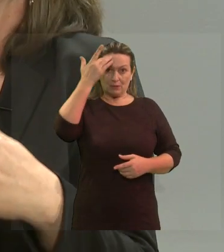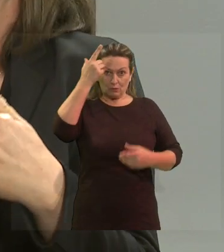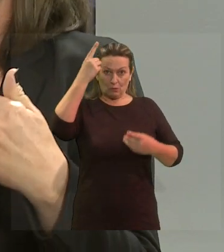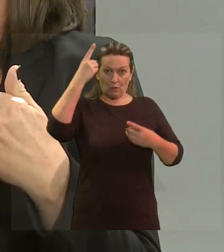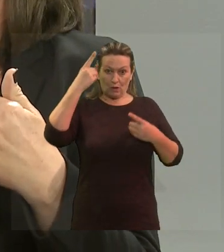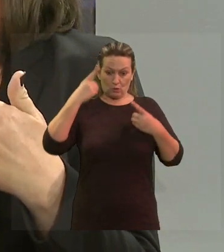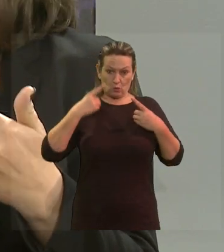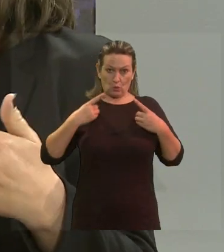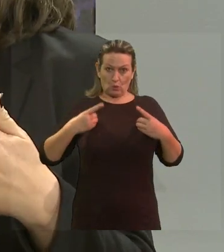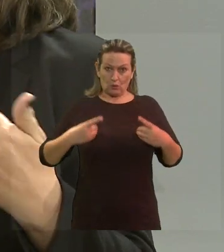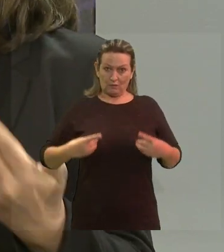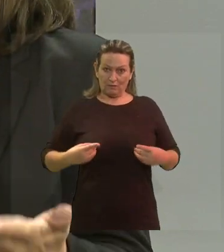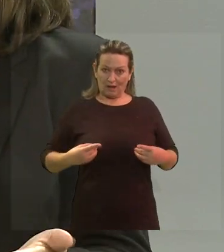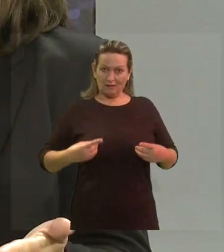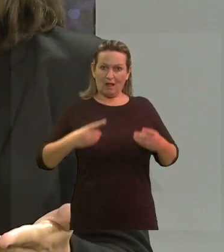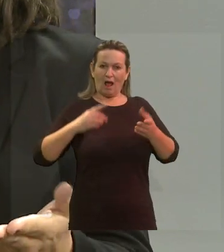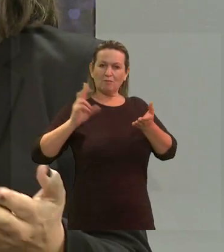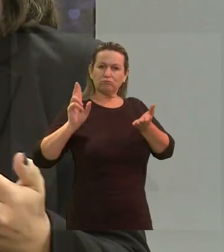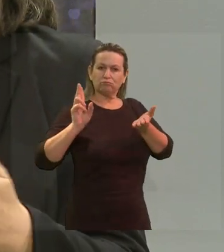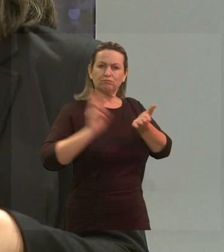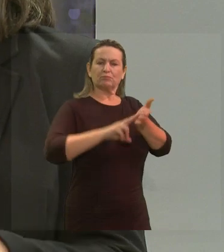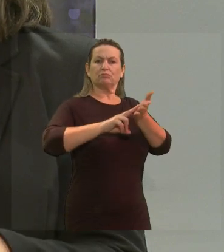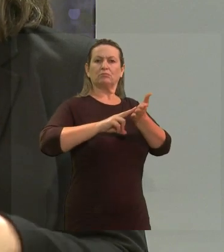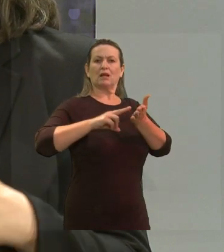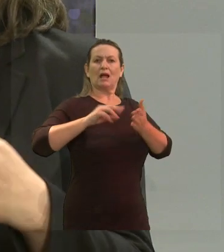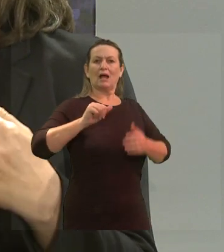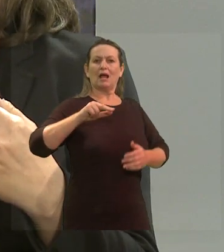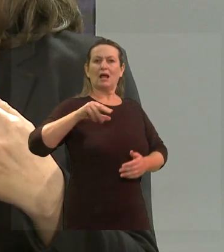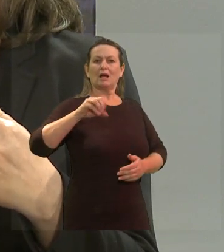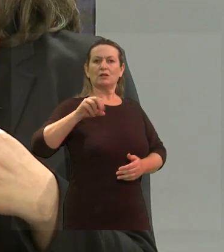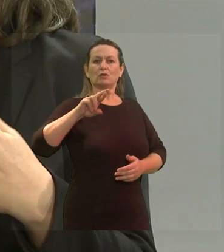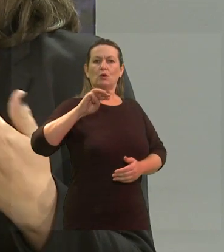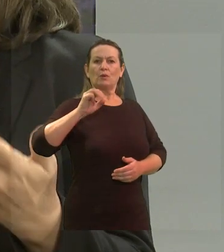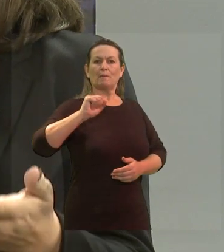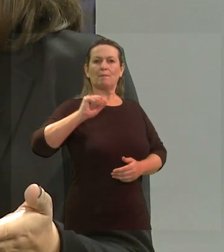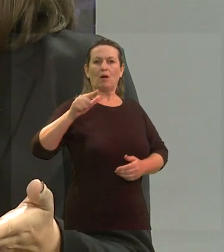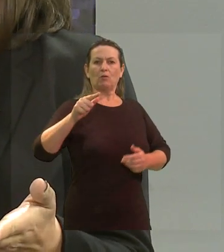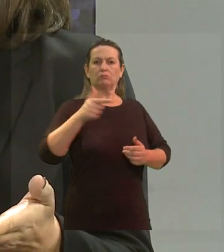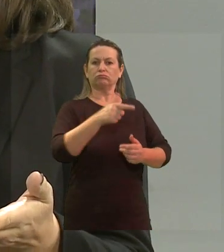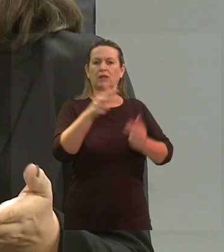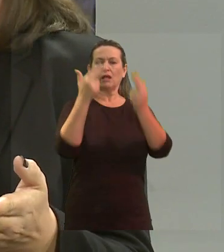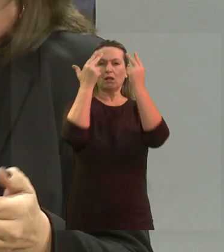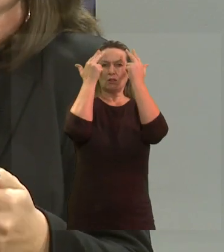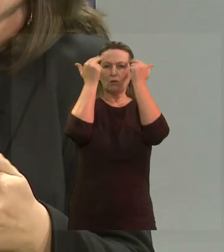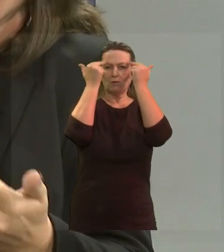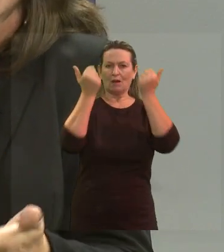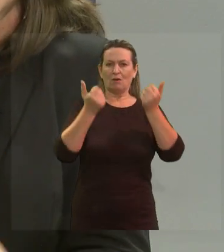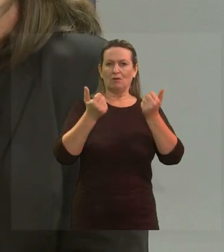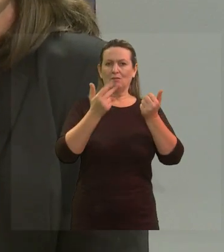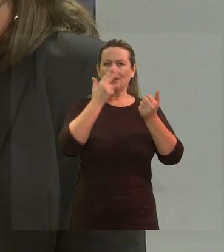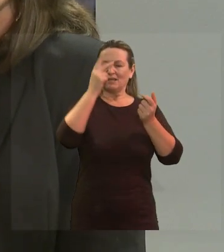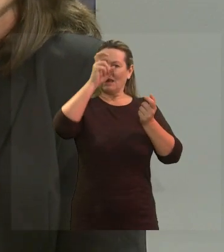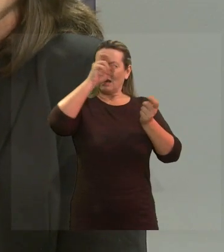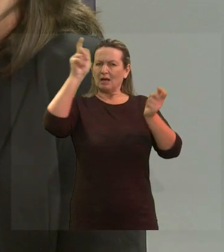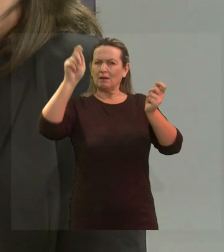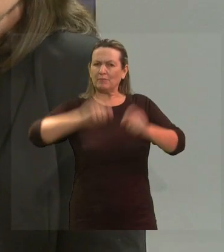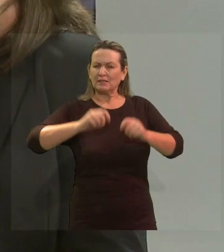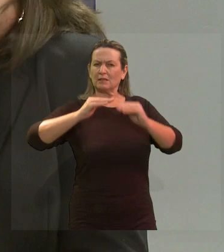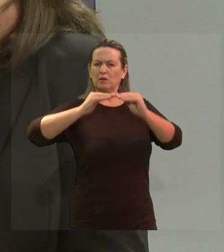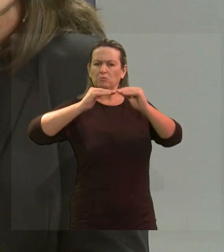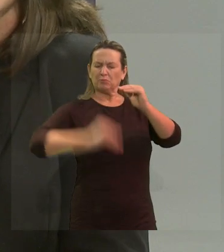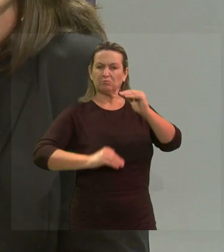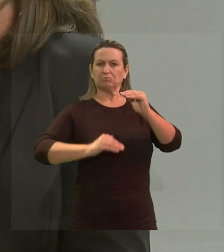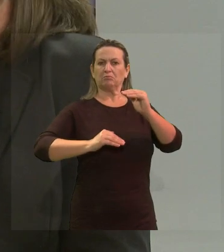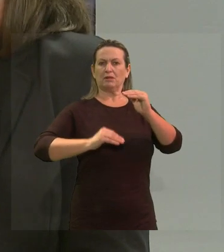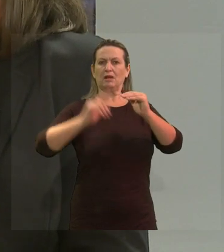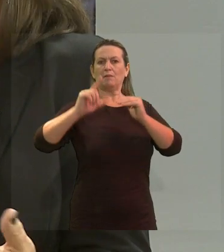são consideradas anormais, logo, com menos capacidade, em função dessa